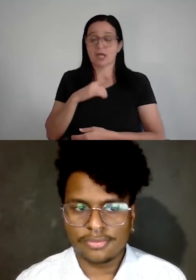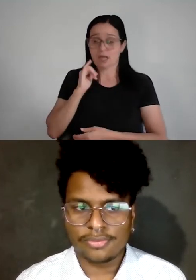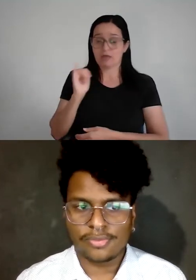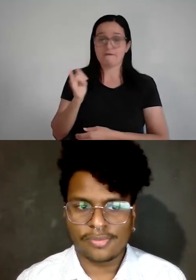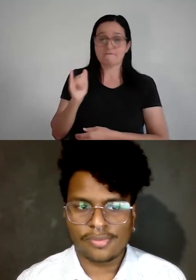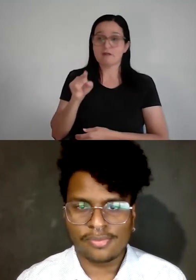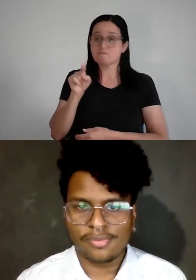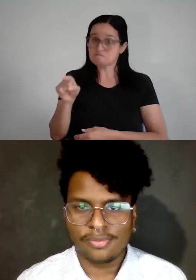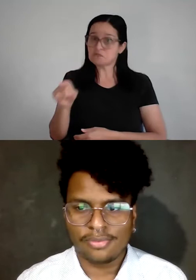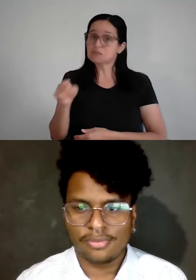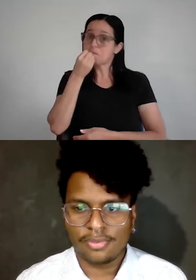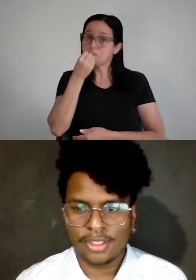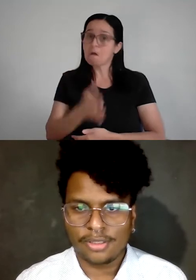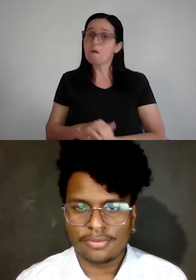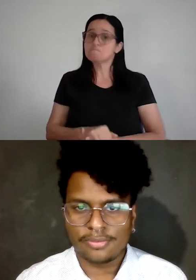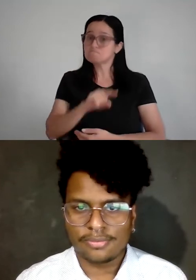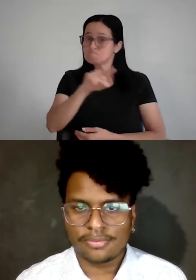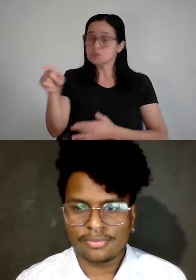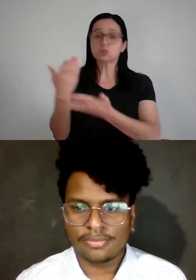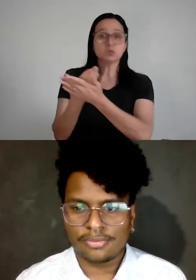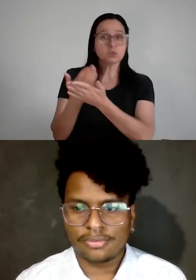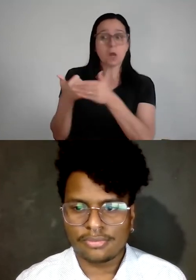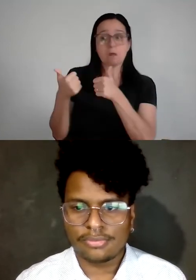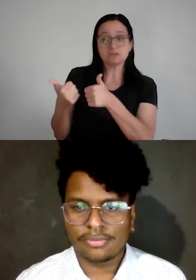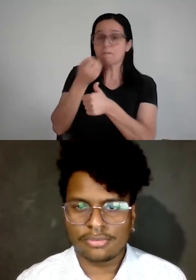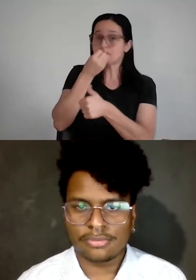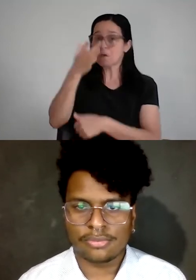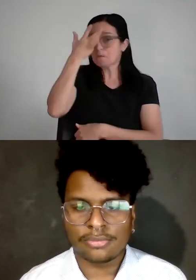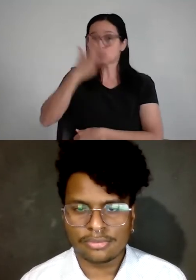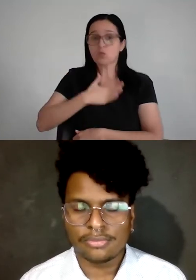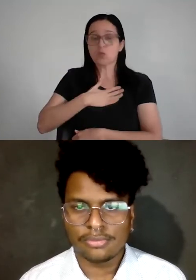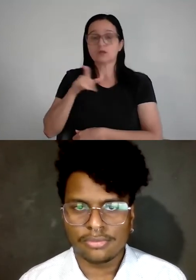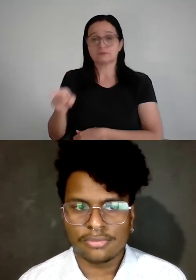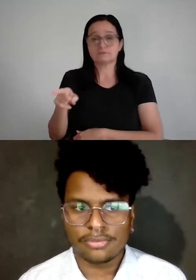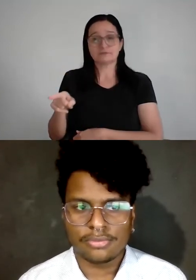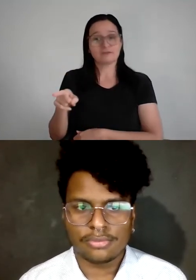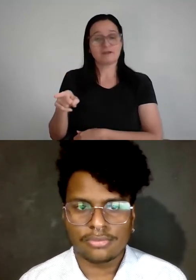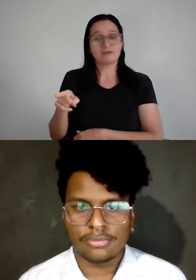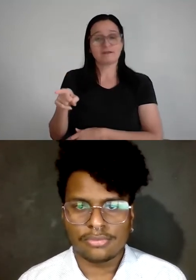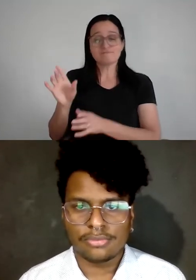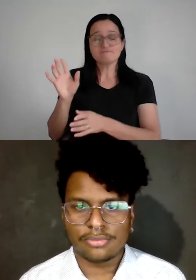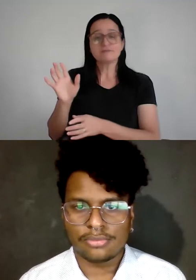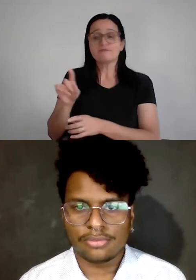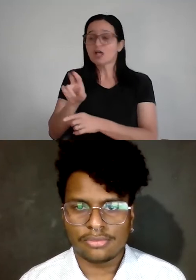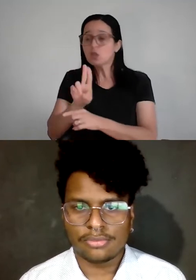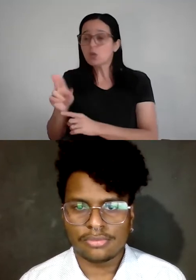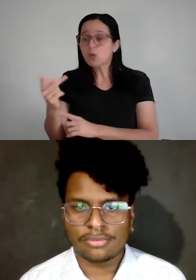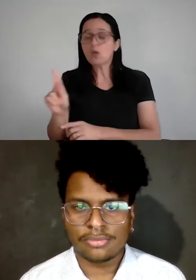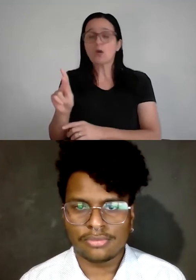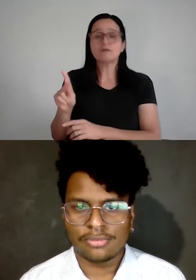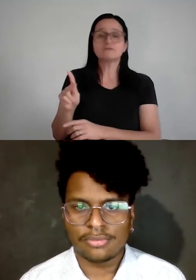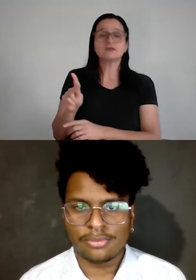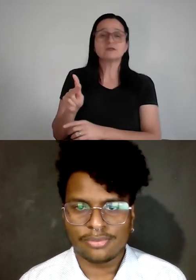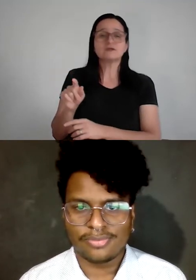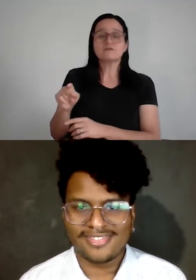pô, está vendo? Você é um cara popular na escola, você é um cara gente boa, todo mundo gosta de você, as pessoas chamam você pelo nome, você é popular,